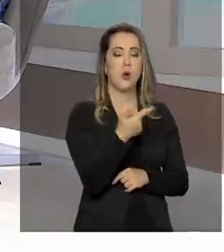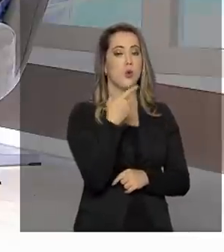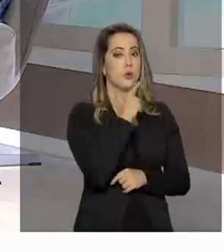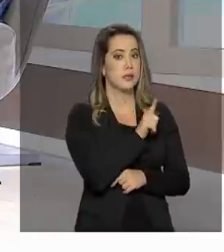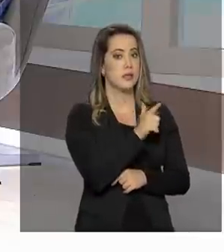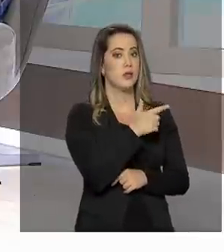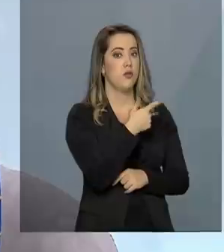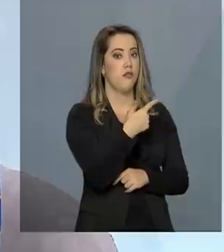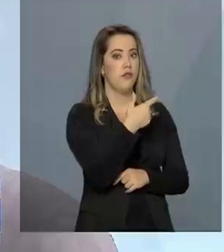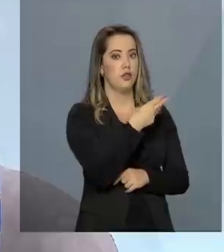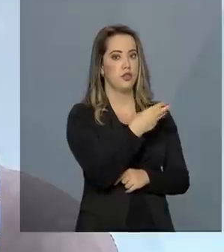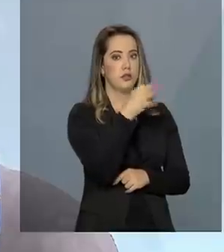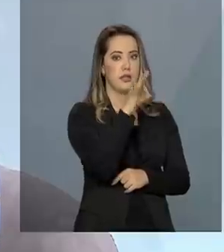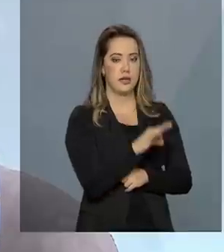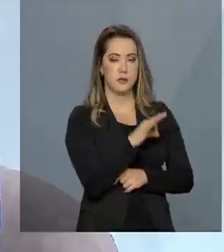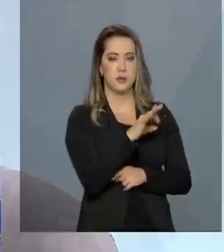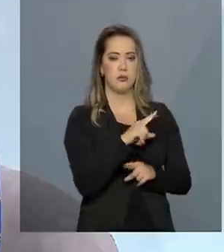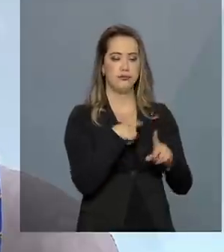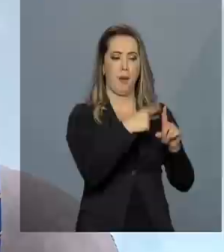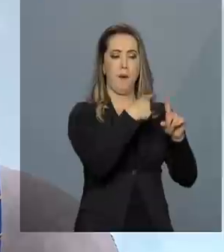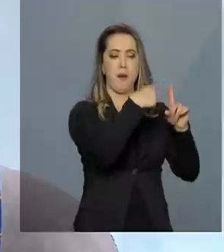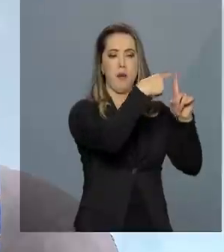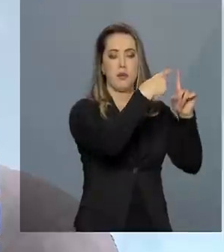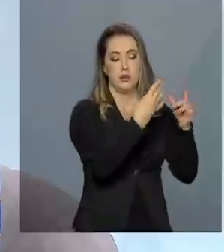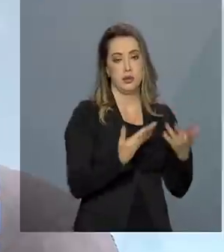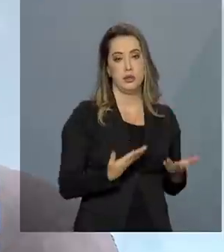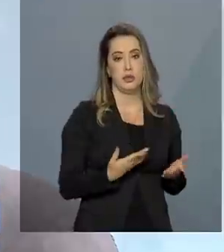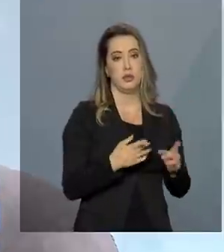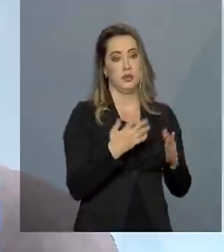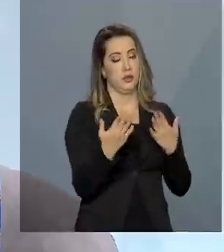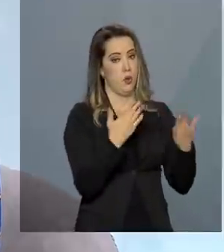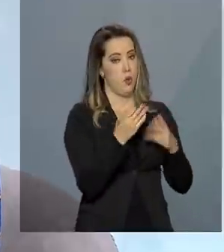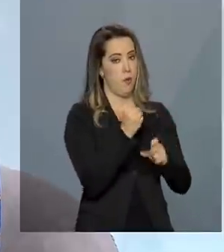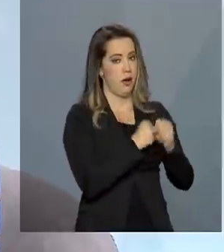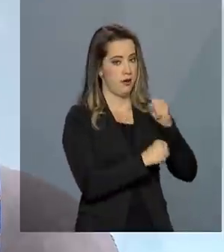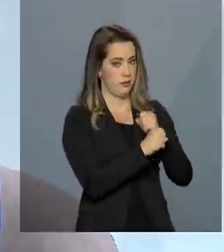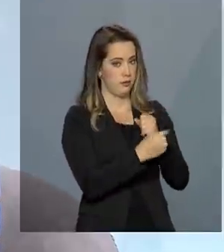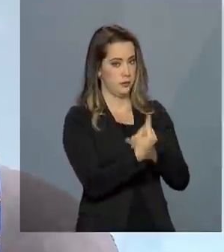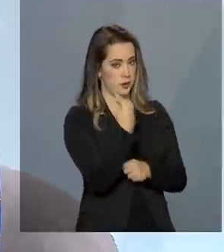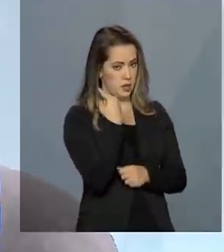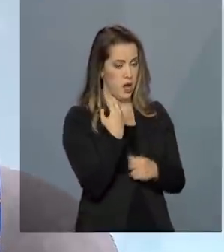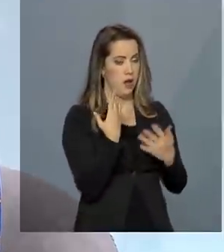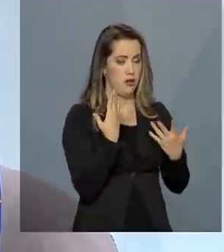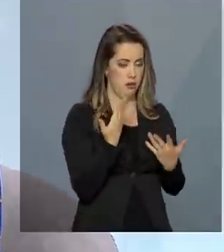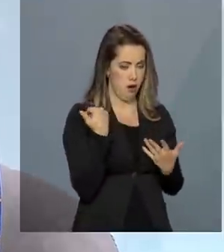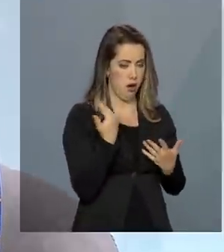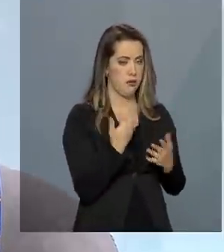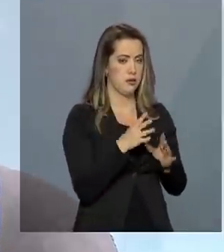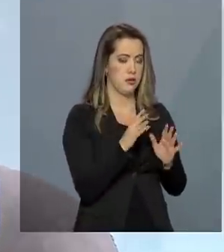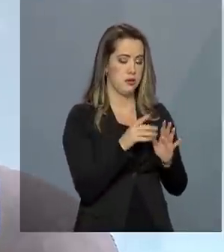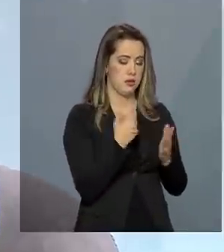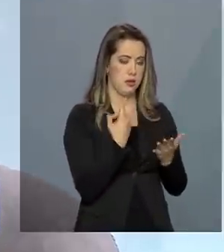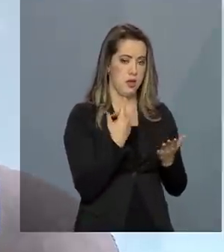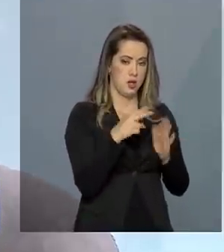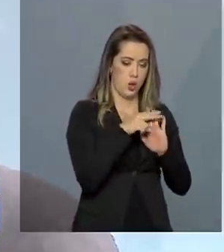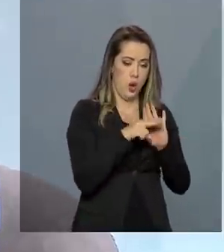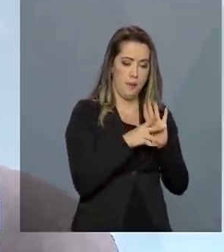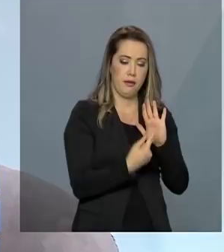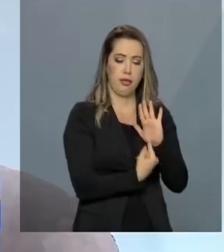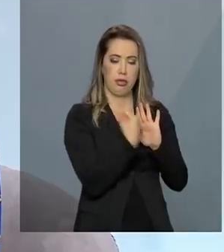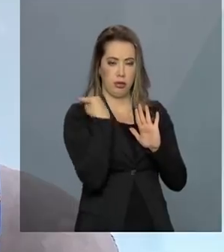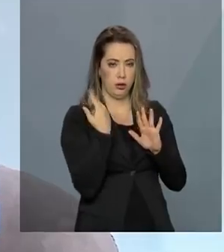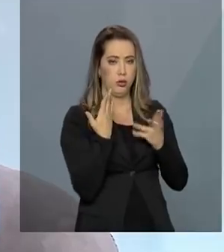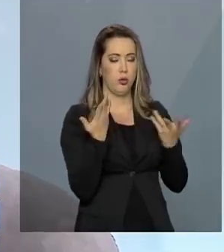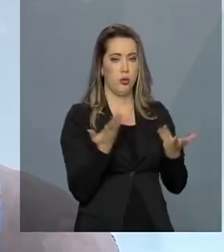23%. Então, esse ano, aqueles 10% naquele mecanismo anterior, ele continua valendo.